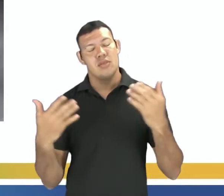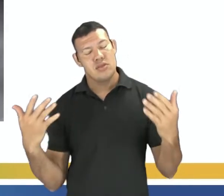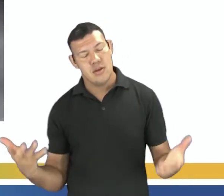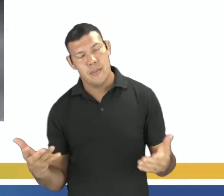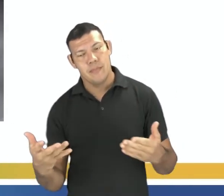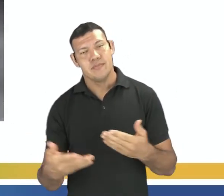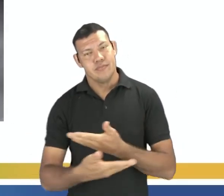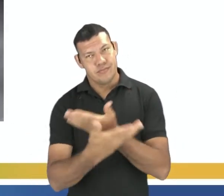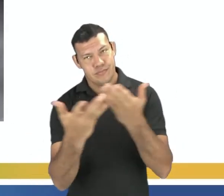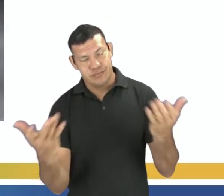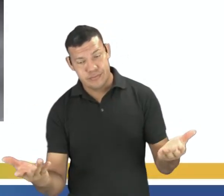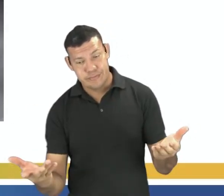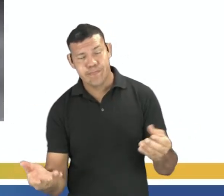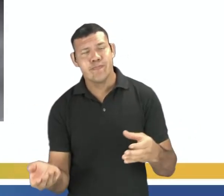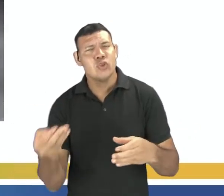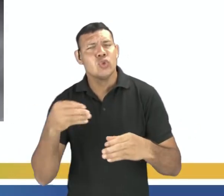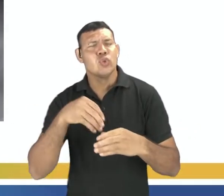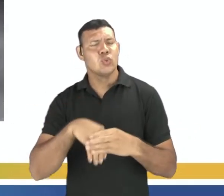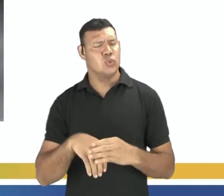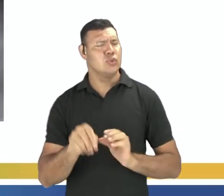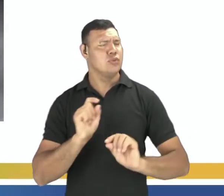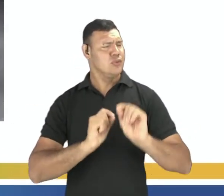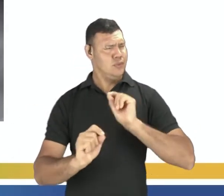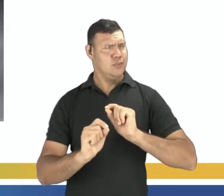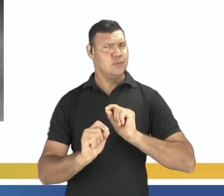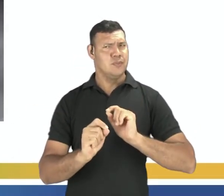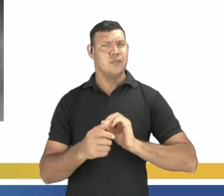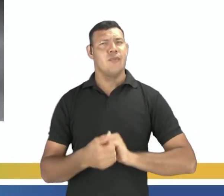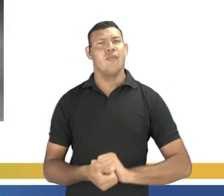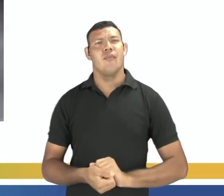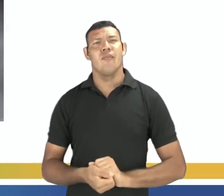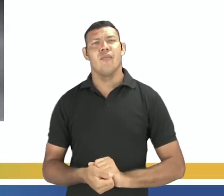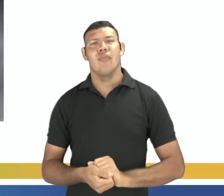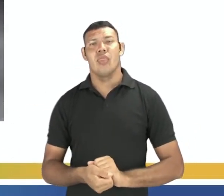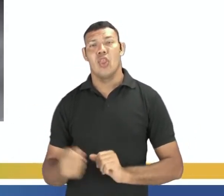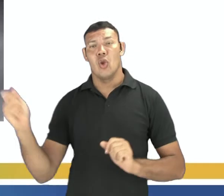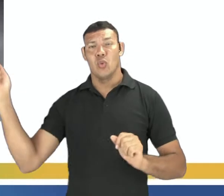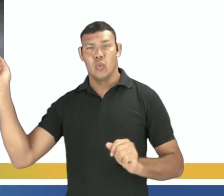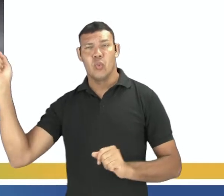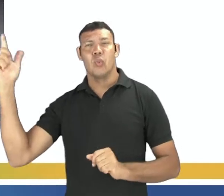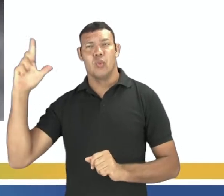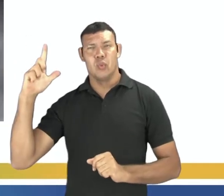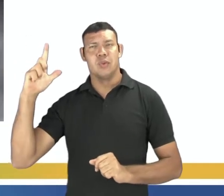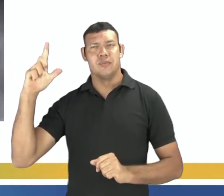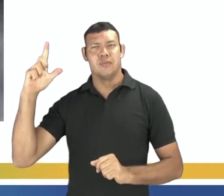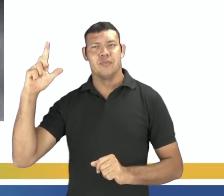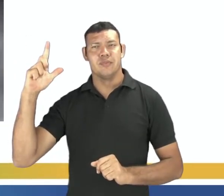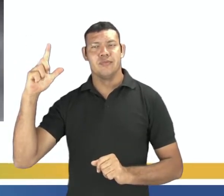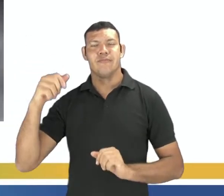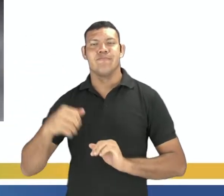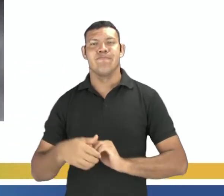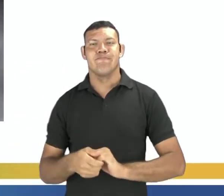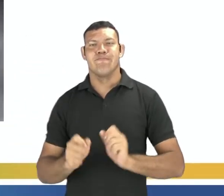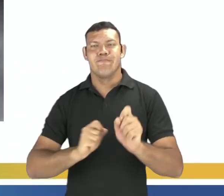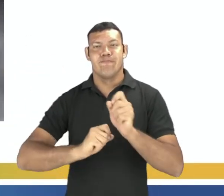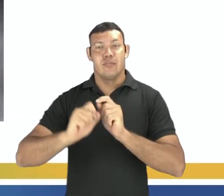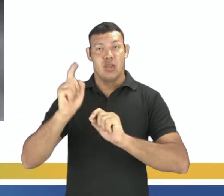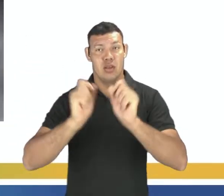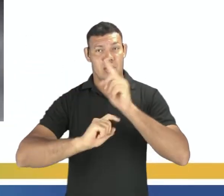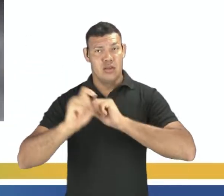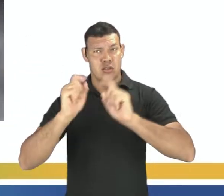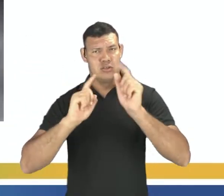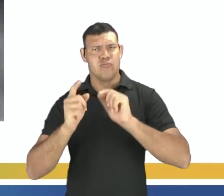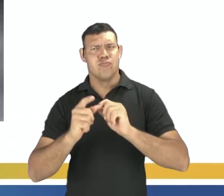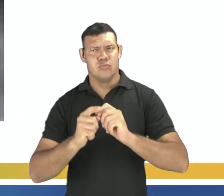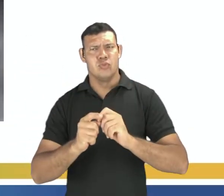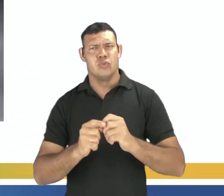dentro de tudo que eu falei para vocês, o é que acontece? O Sol, essa estrela, né, no